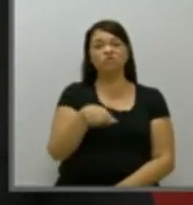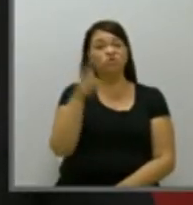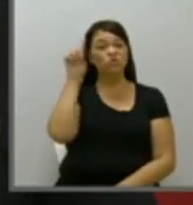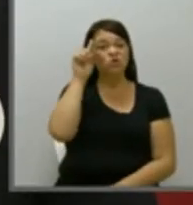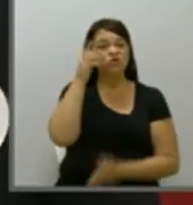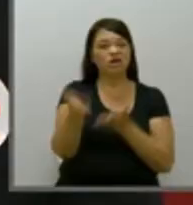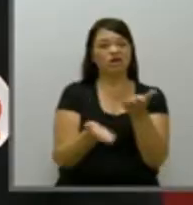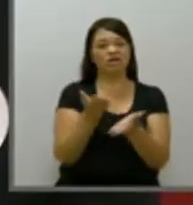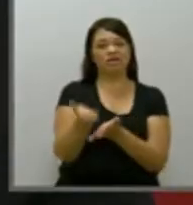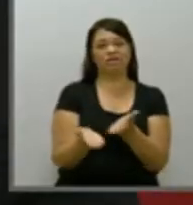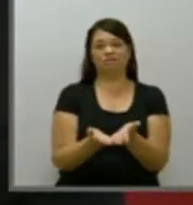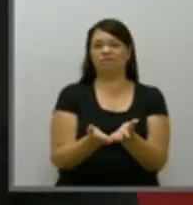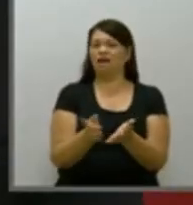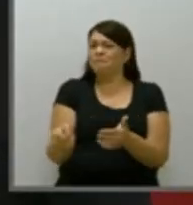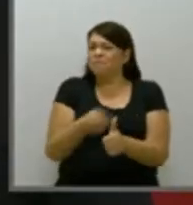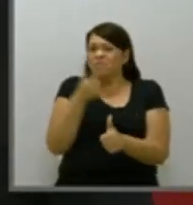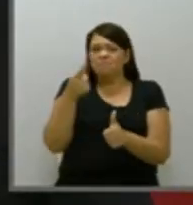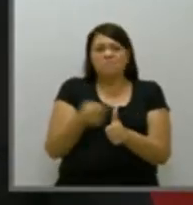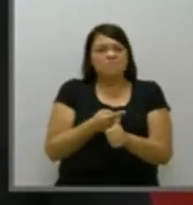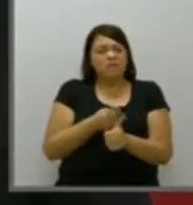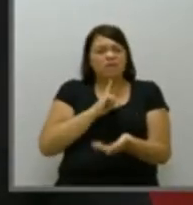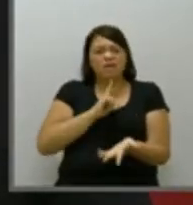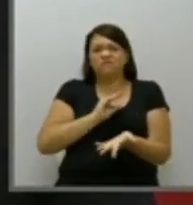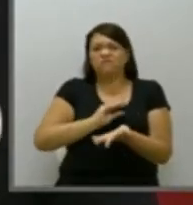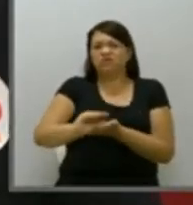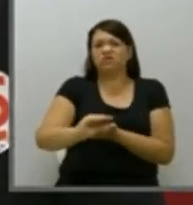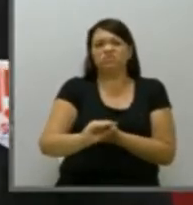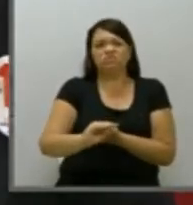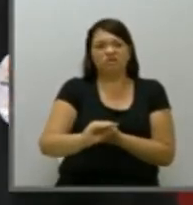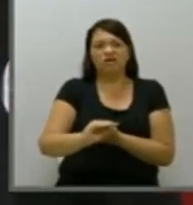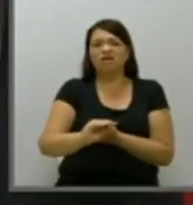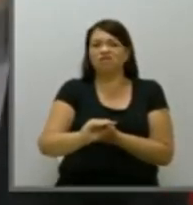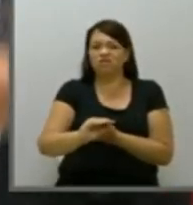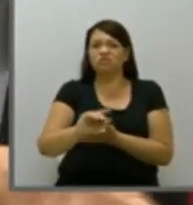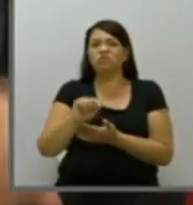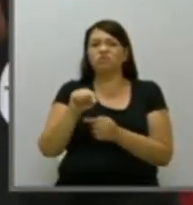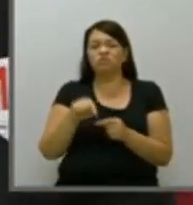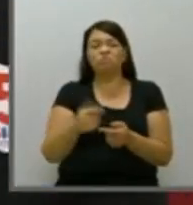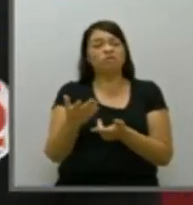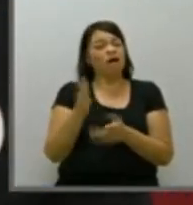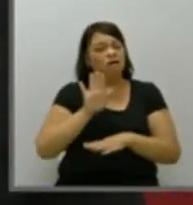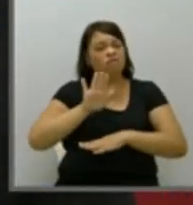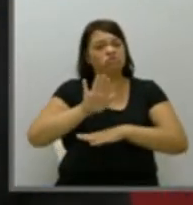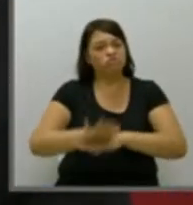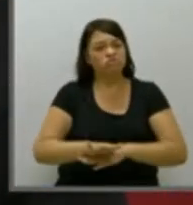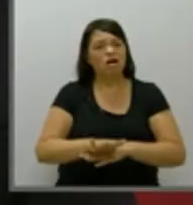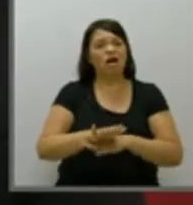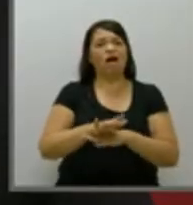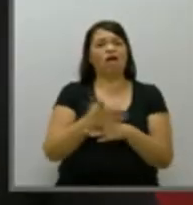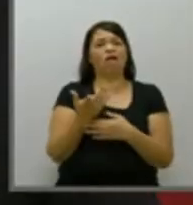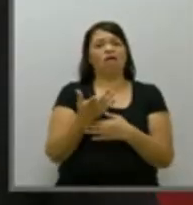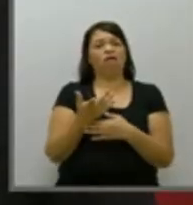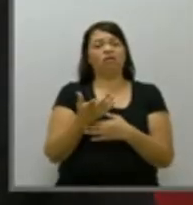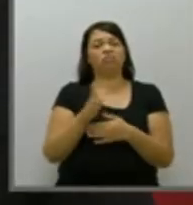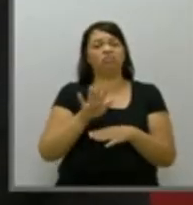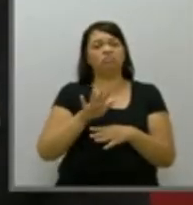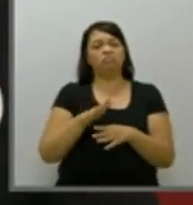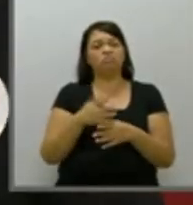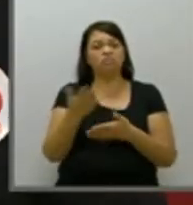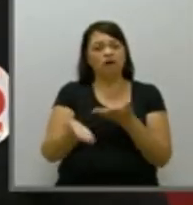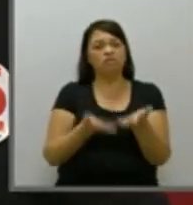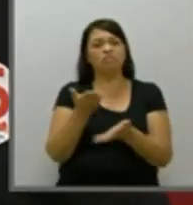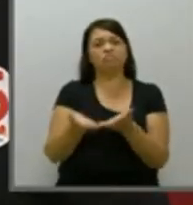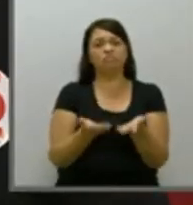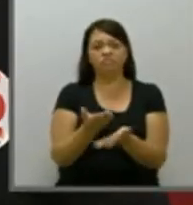a primeira vez na história que há um investimento dessa envergadura exatamente para contribuir, para desafogar o 24 horas, que